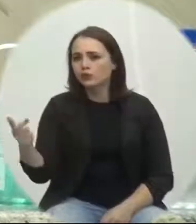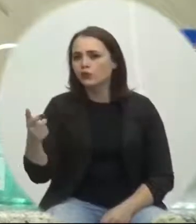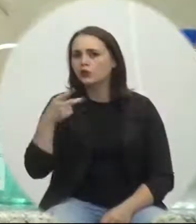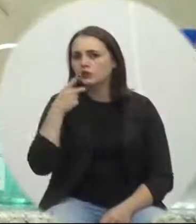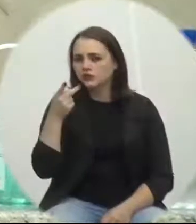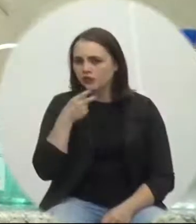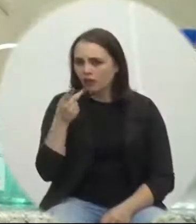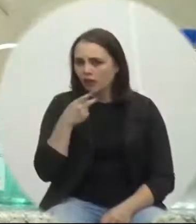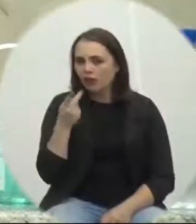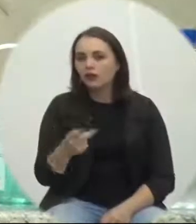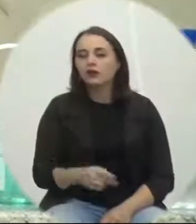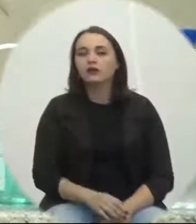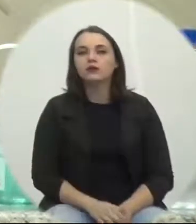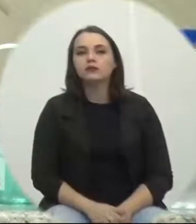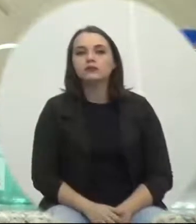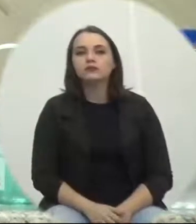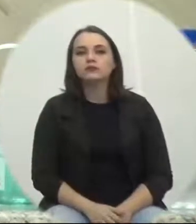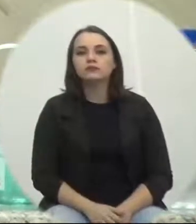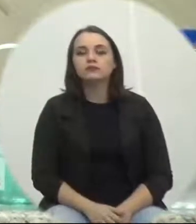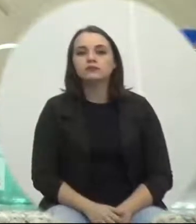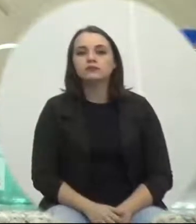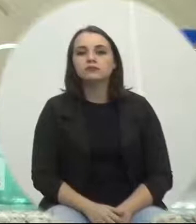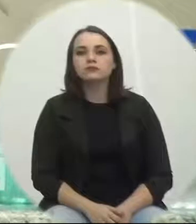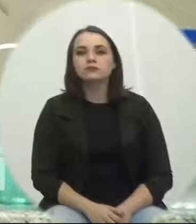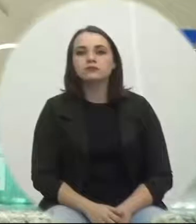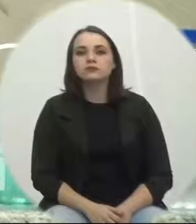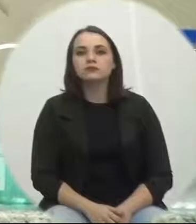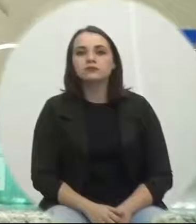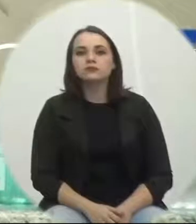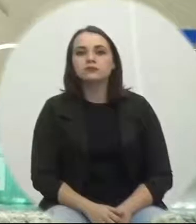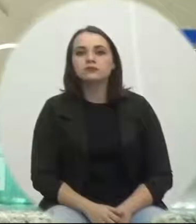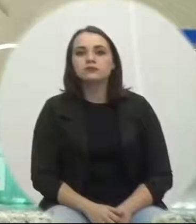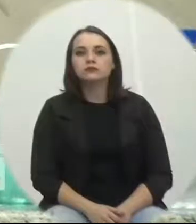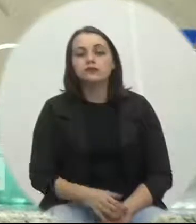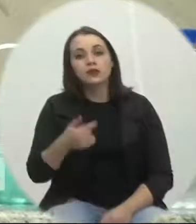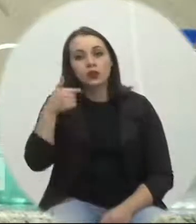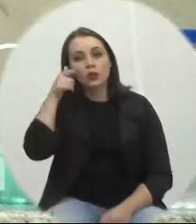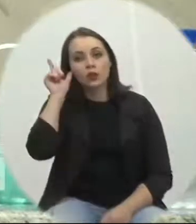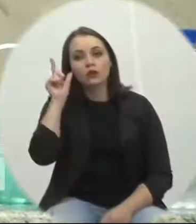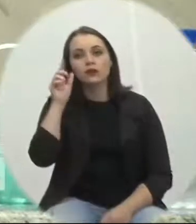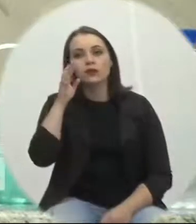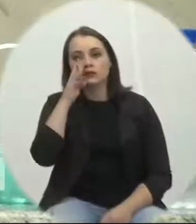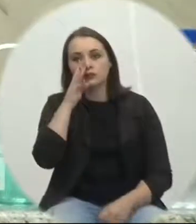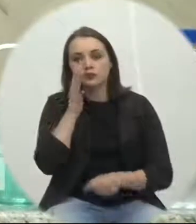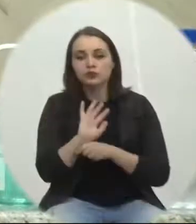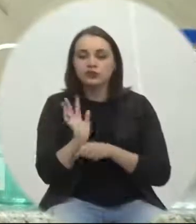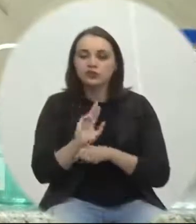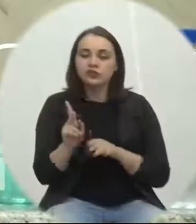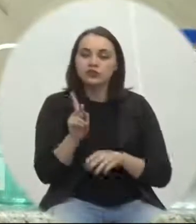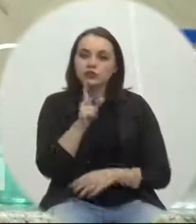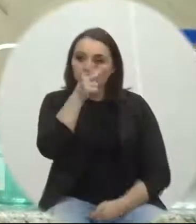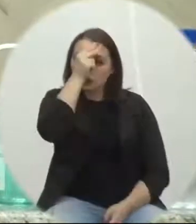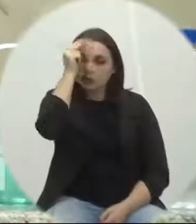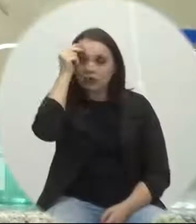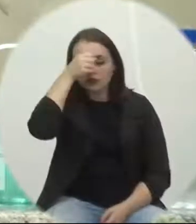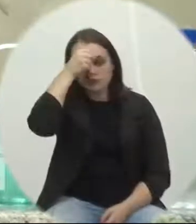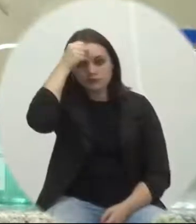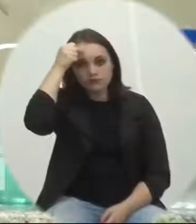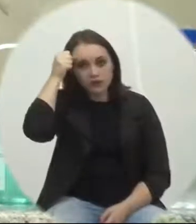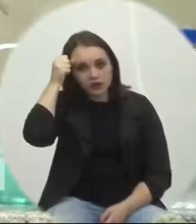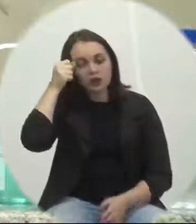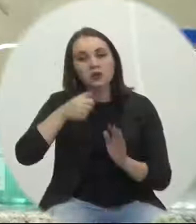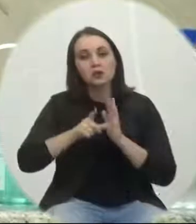Embralete, o vereador Daniel Antunes. Ontem eu assisti o vídeo do prefeito Clésio Salvar, ontem à noite. Ainda até